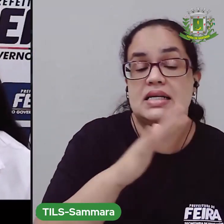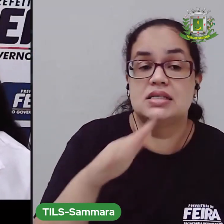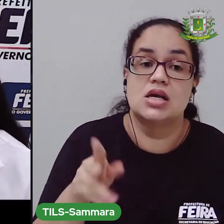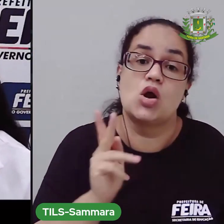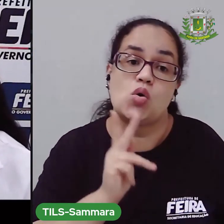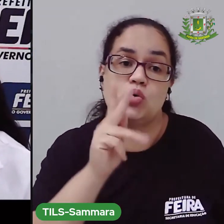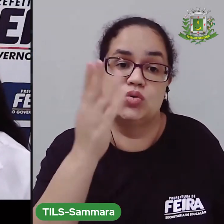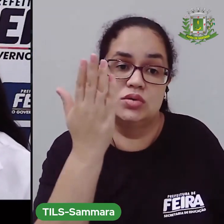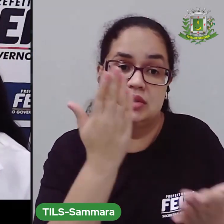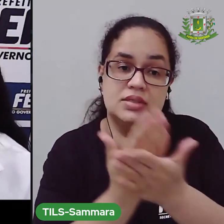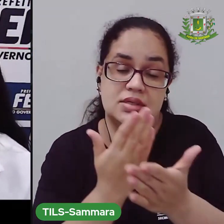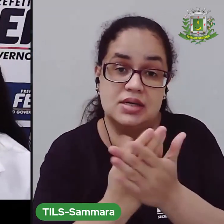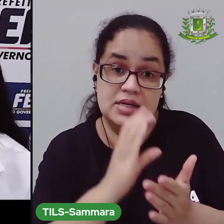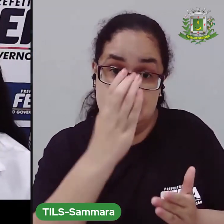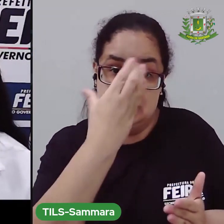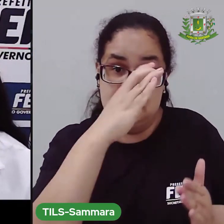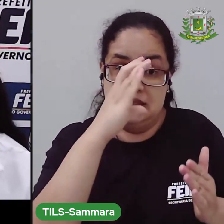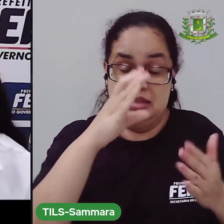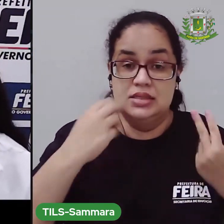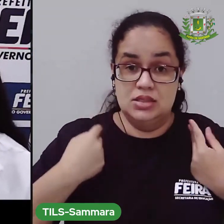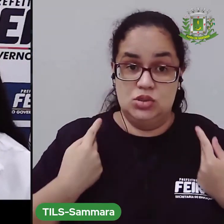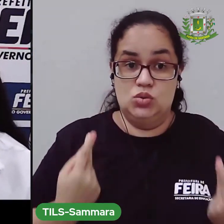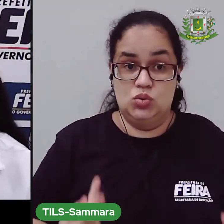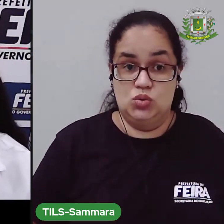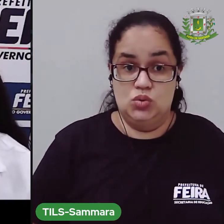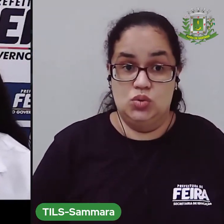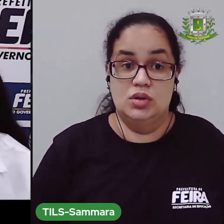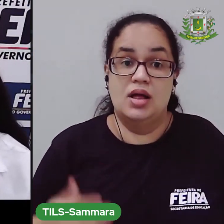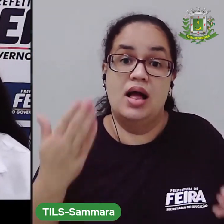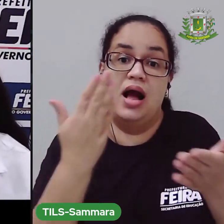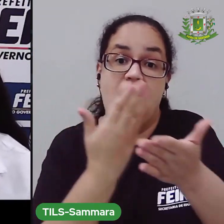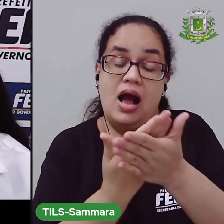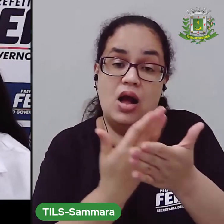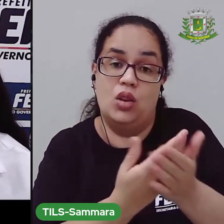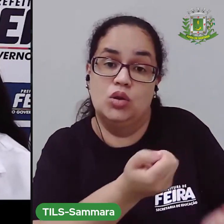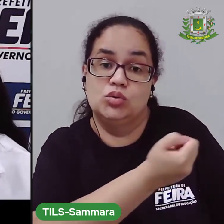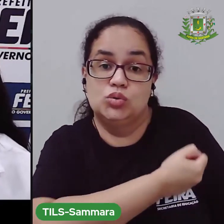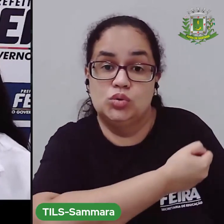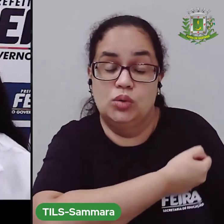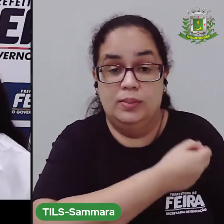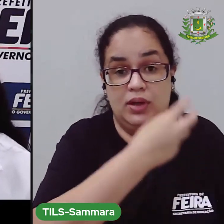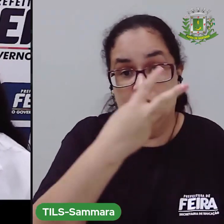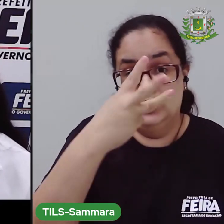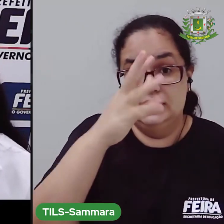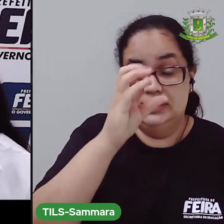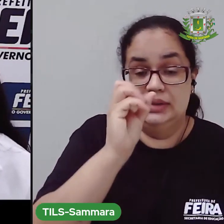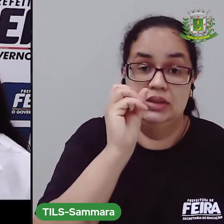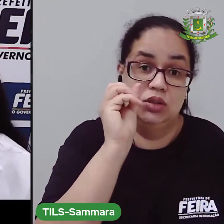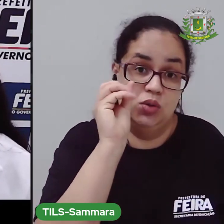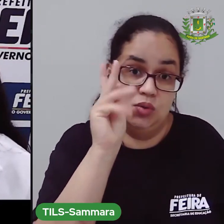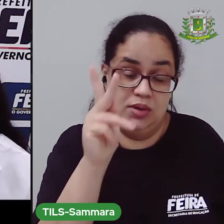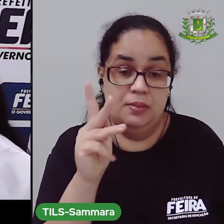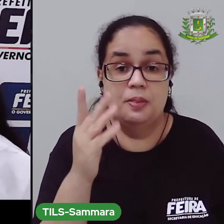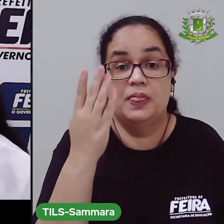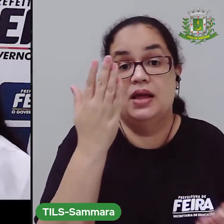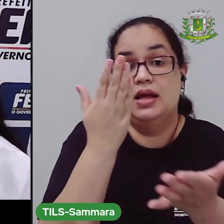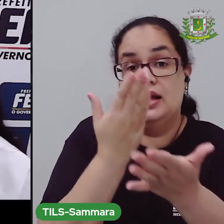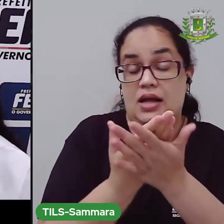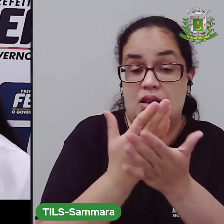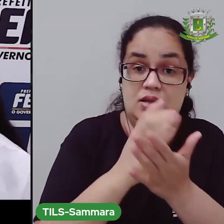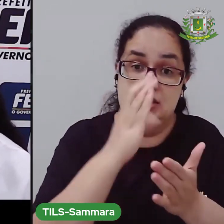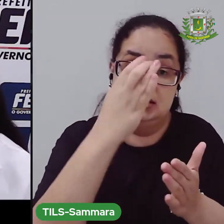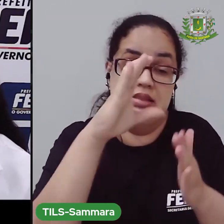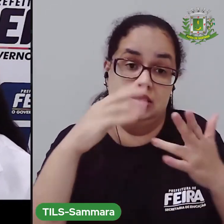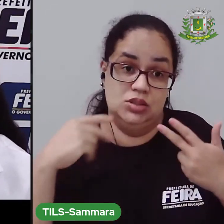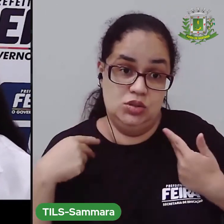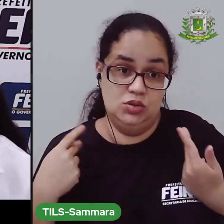aula de Ciências Humanas, a aula 30, tá bom? Nessa aula de Ciências Humanas,